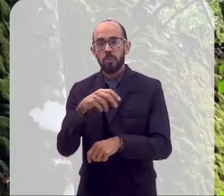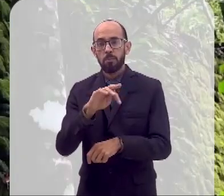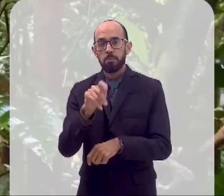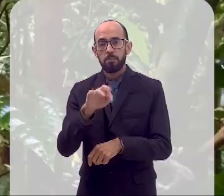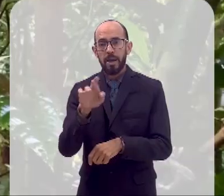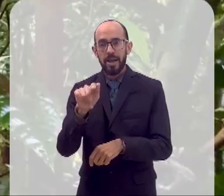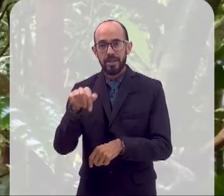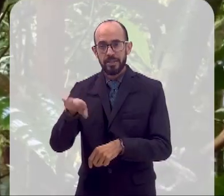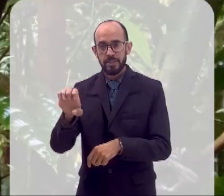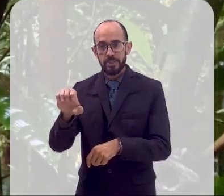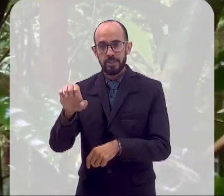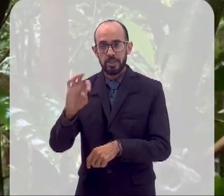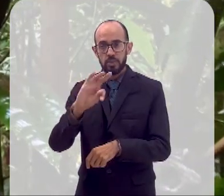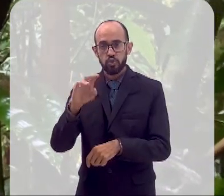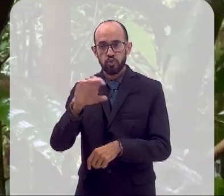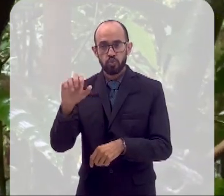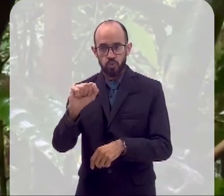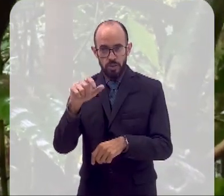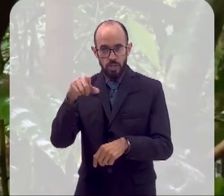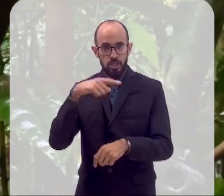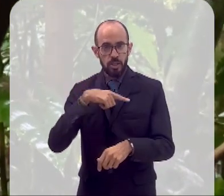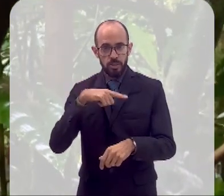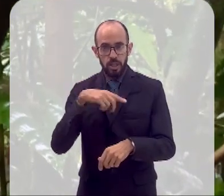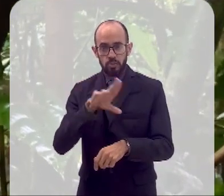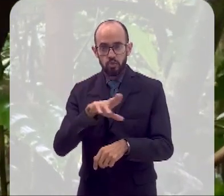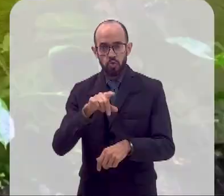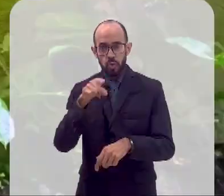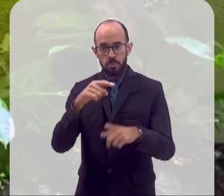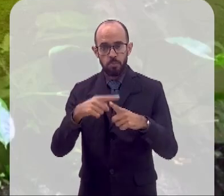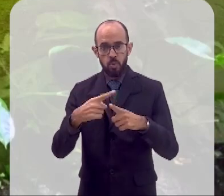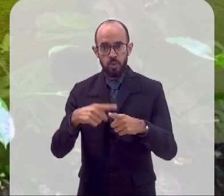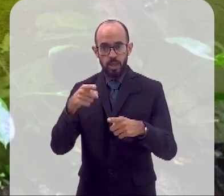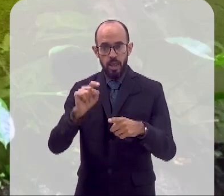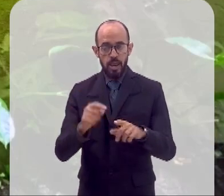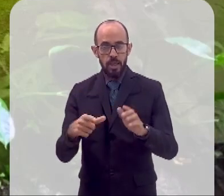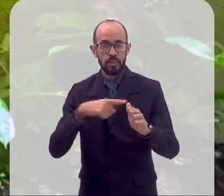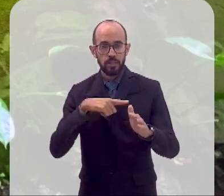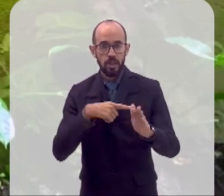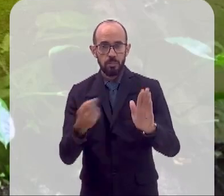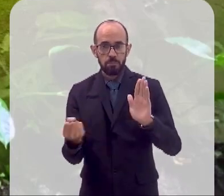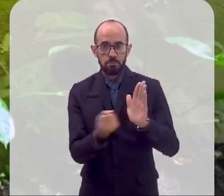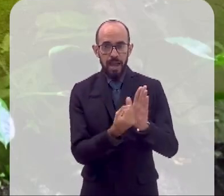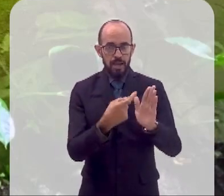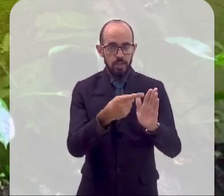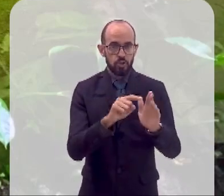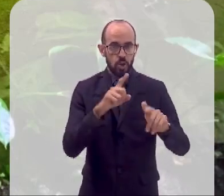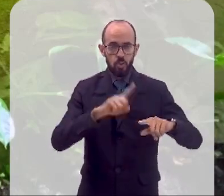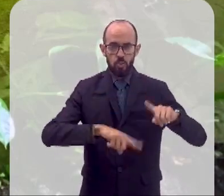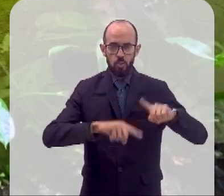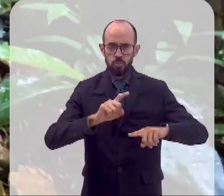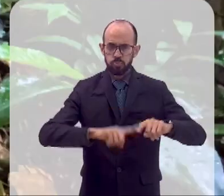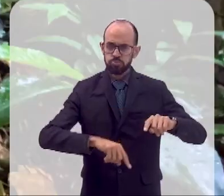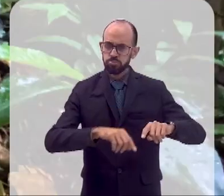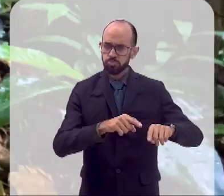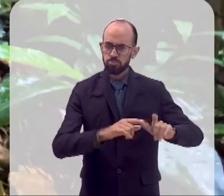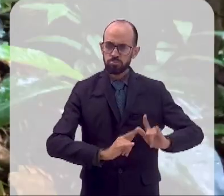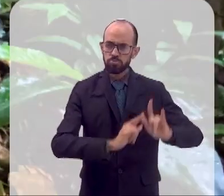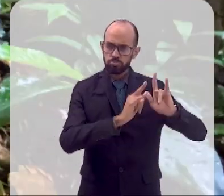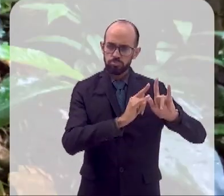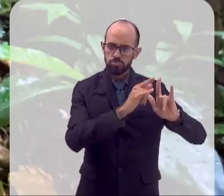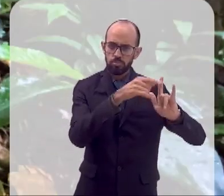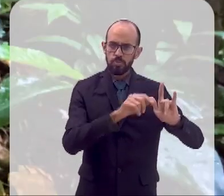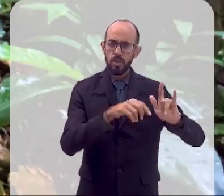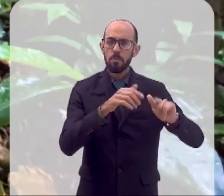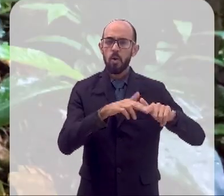trilha. E é uma trilha muito importante e ela tem esse nome justamente porque marca alguns equipamentos, algumas questões relacionadas